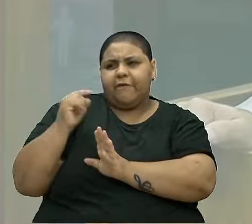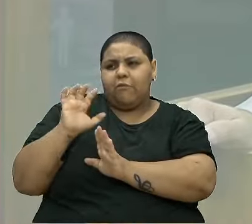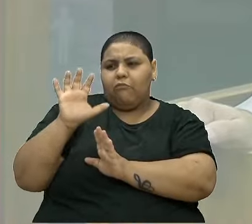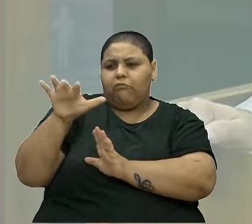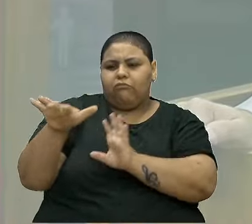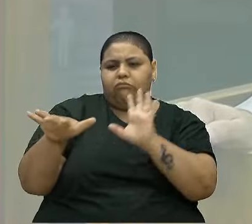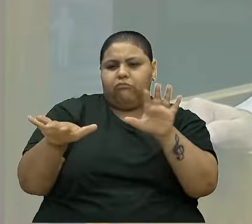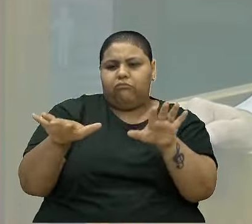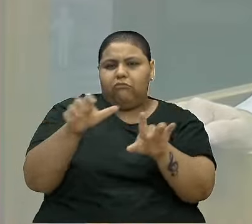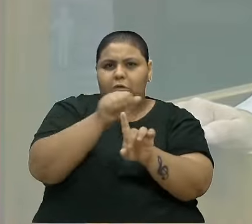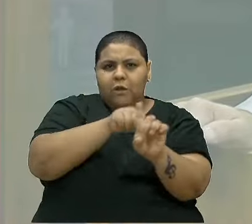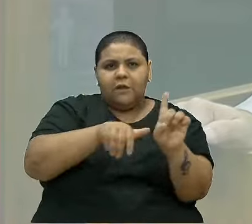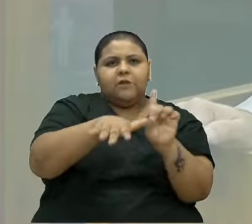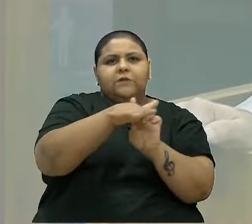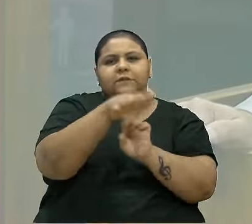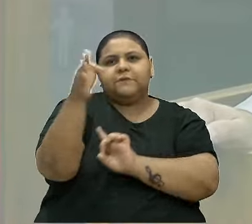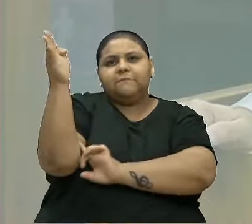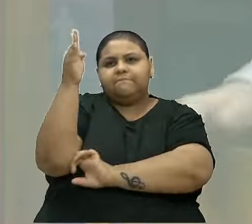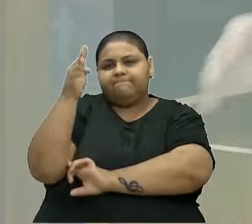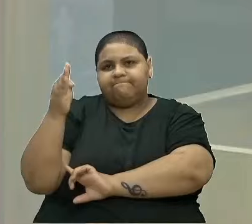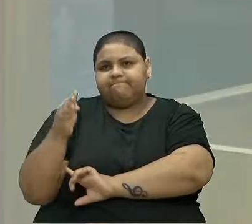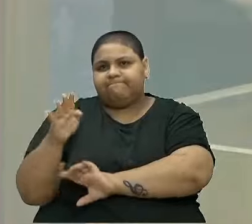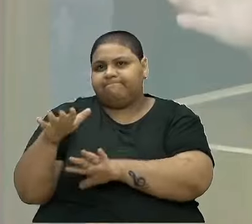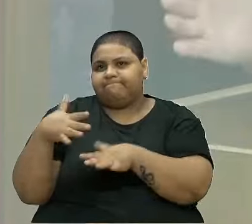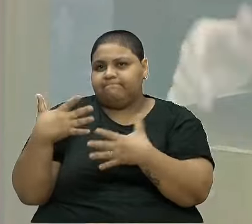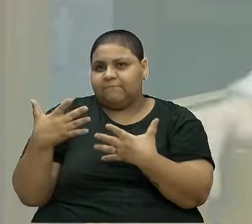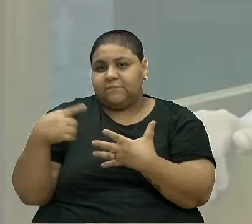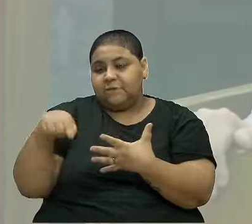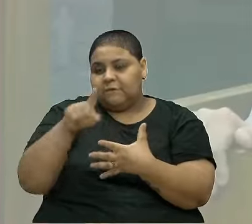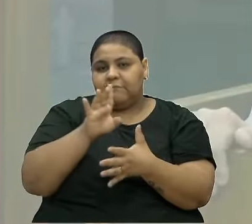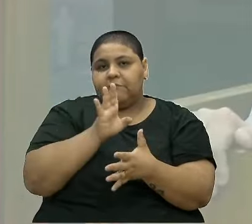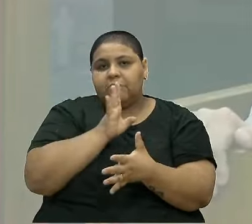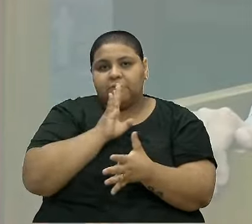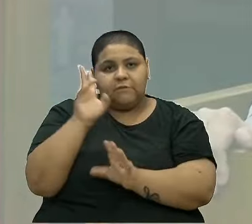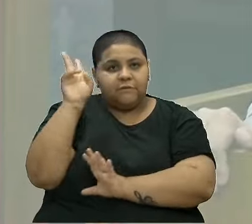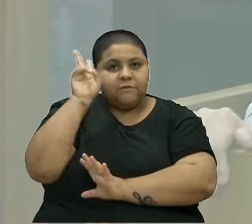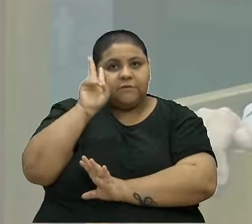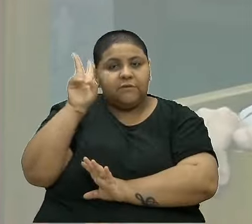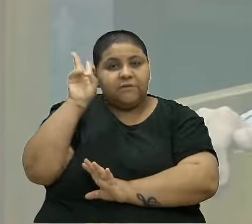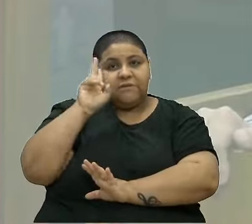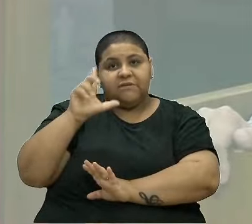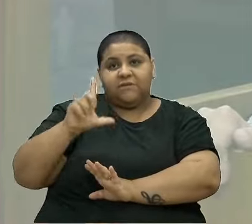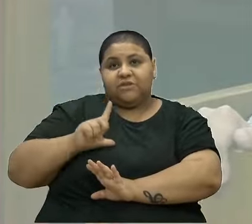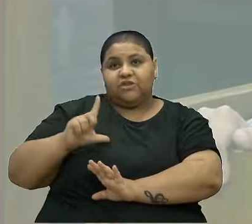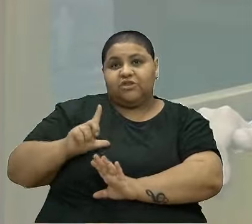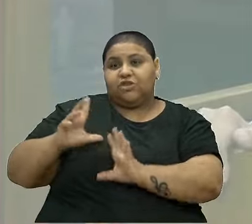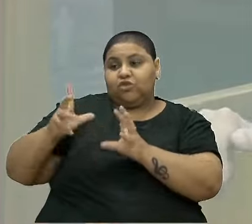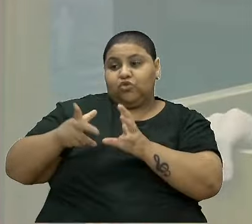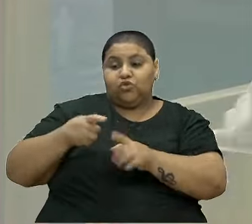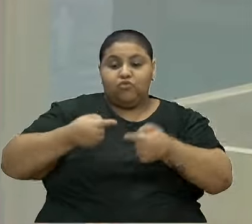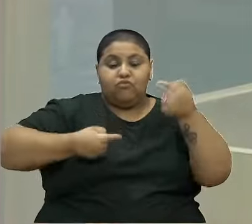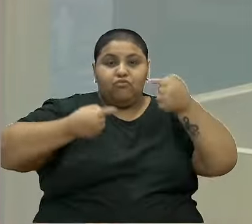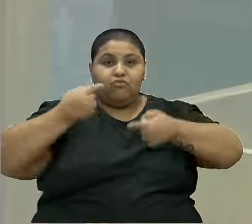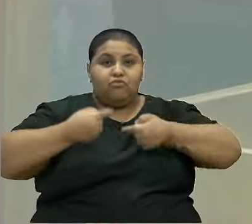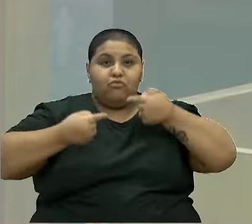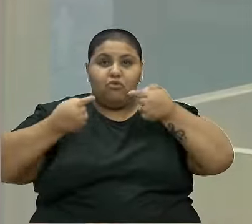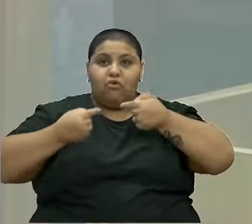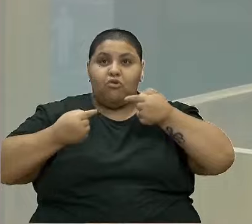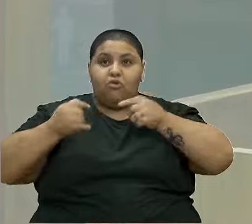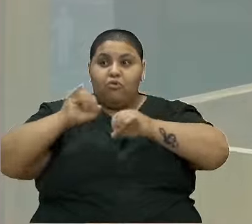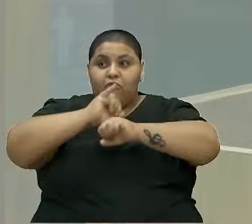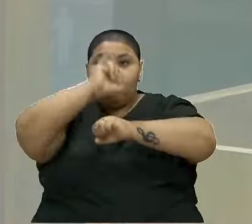da sociedade brasileira, para quem não conhece história, havia toda uma discussão a nível internacional,